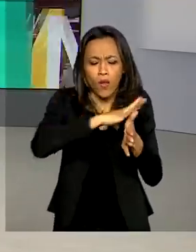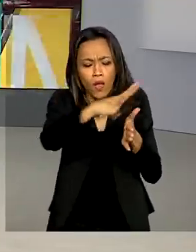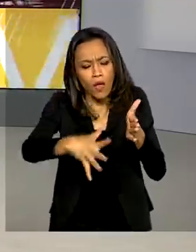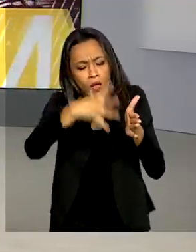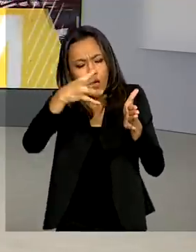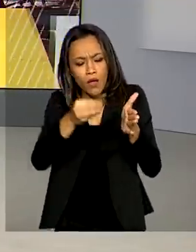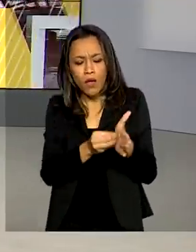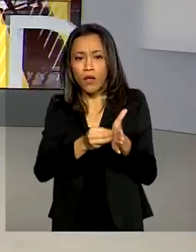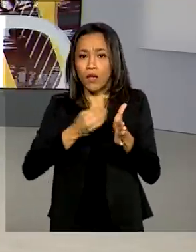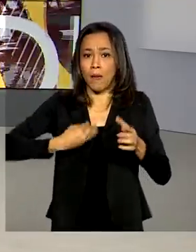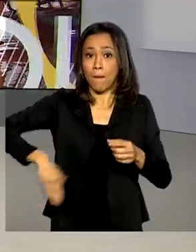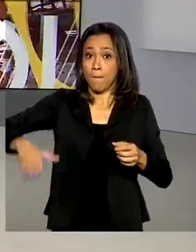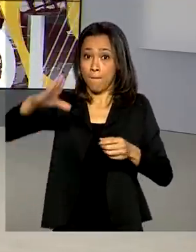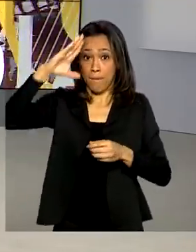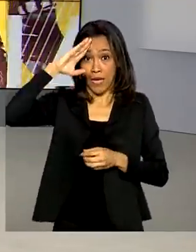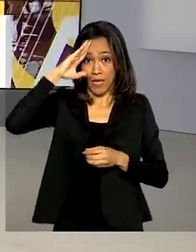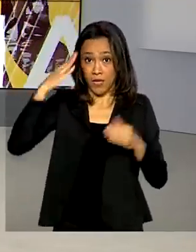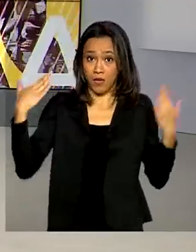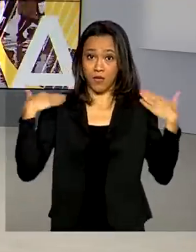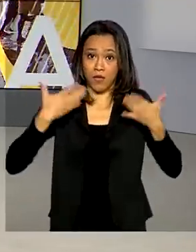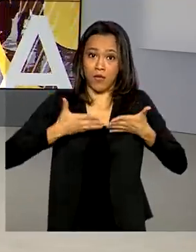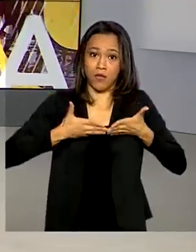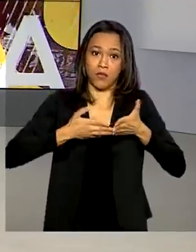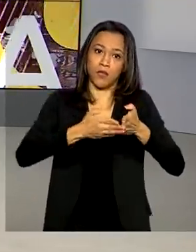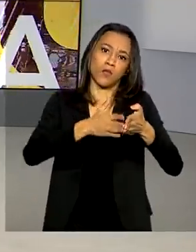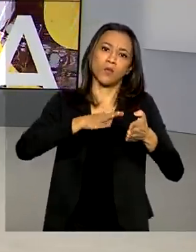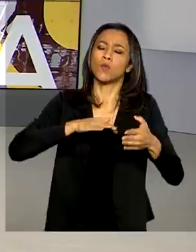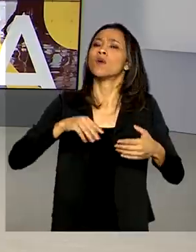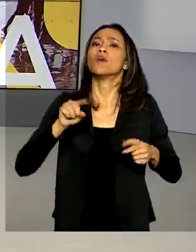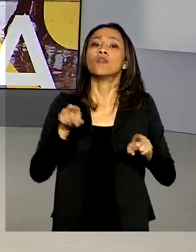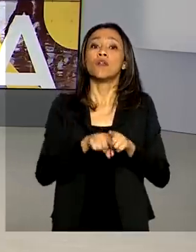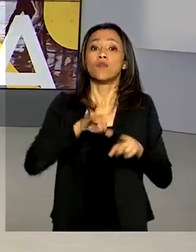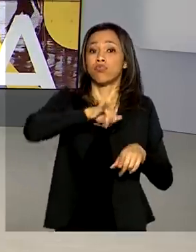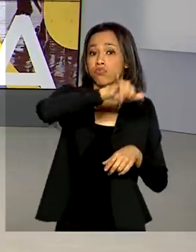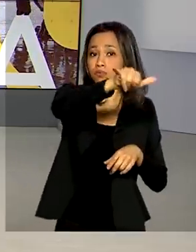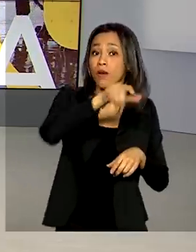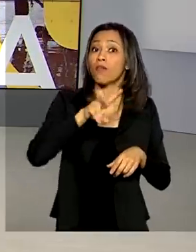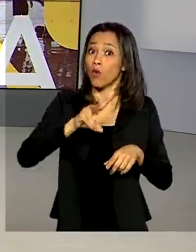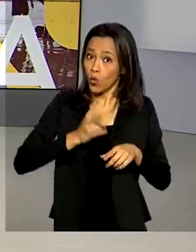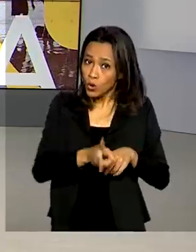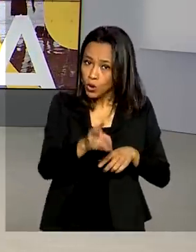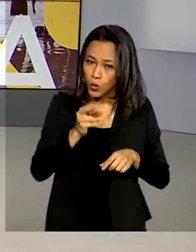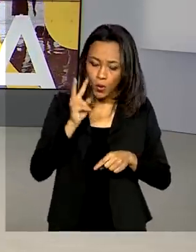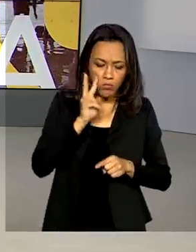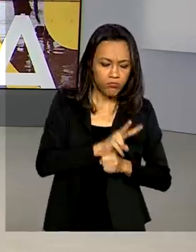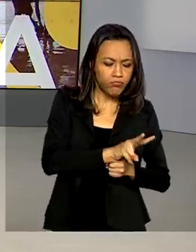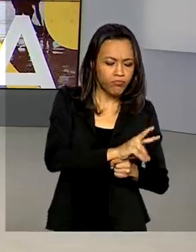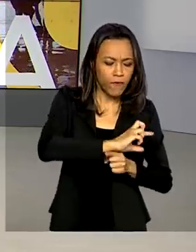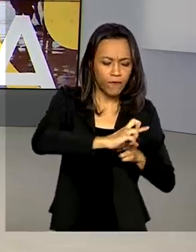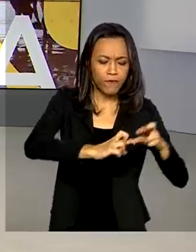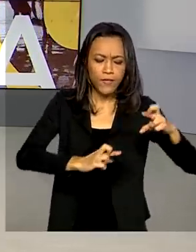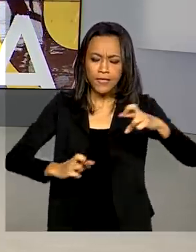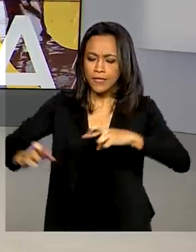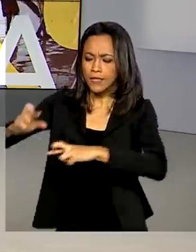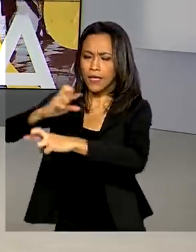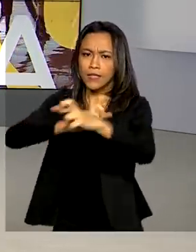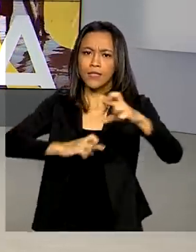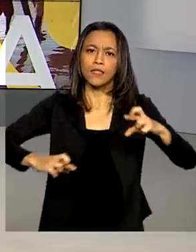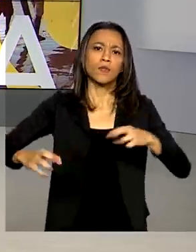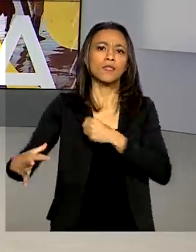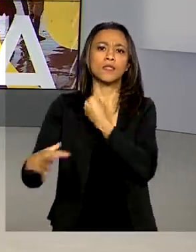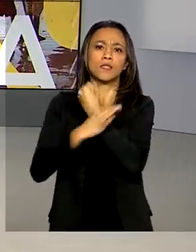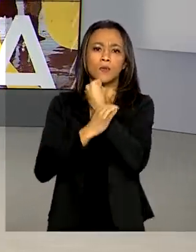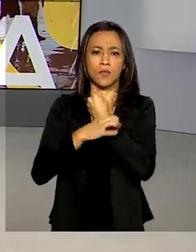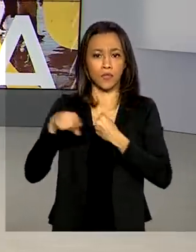militares da Marinha, do Exército e da Aeronáutica seguem no apoio às atividades de fiscalização ambiental e segurança pública durante